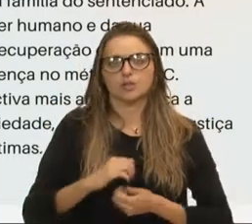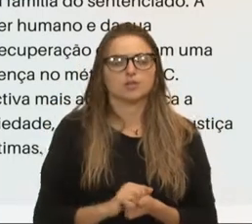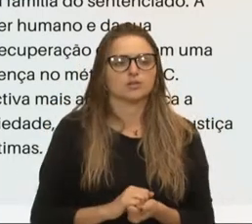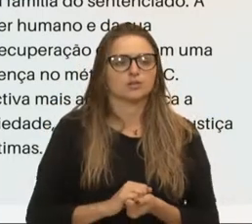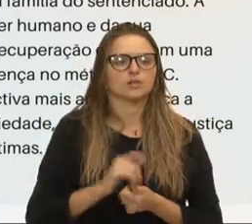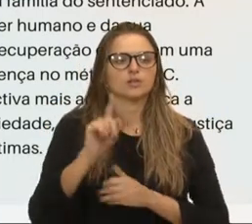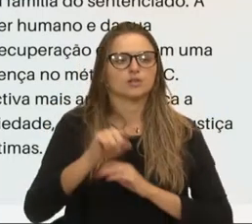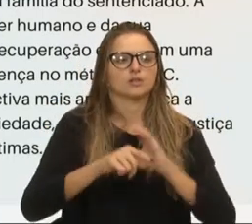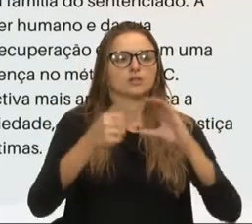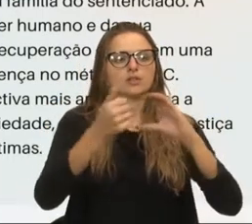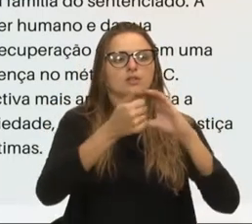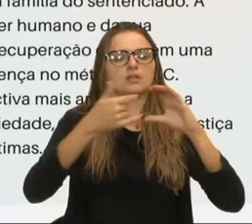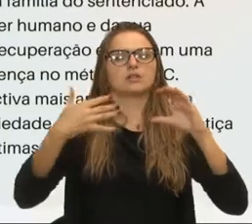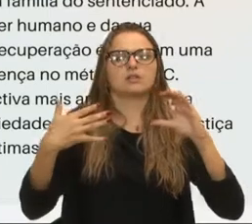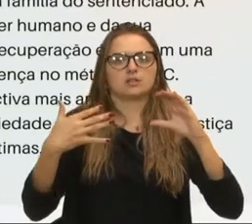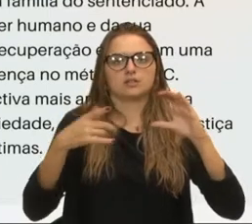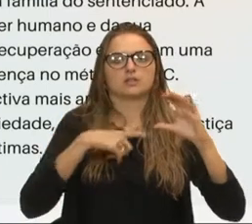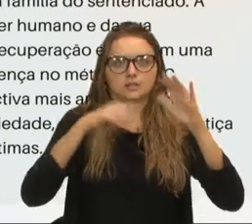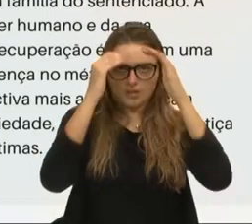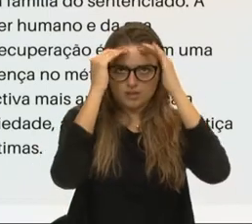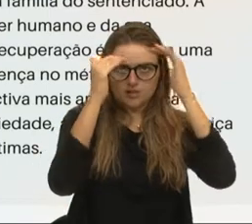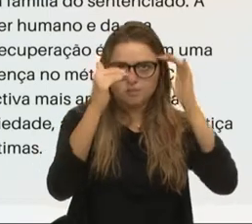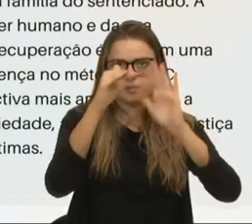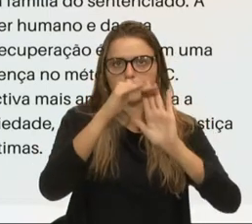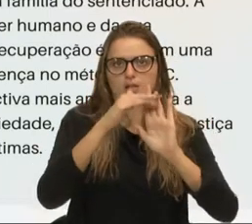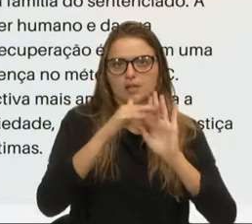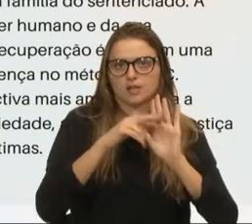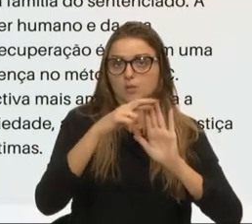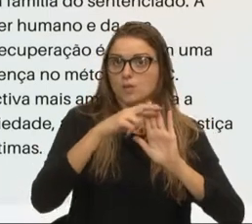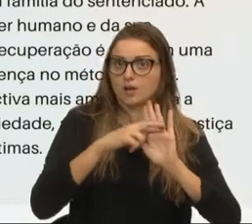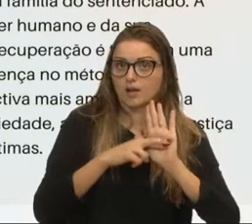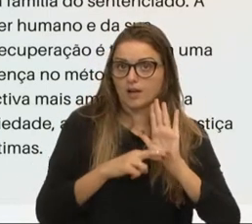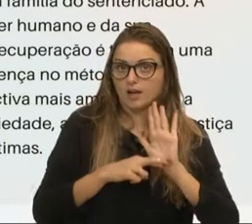caracterizada por respeito, por ordem e por trabalho.